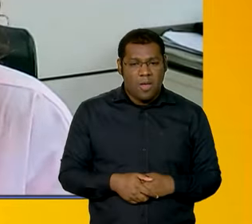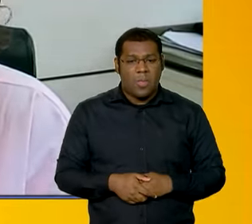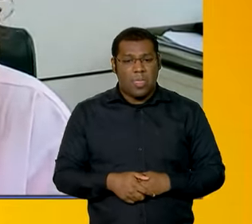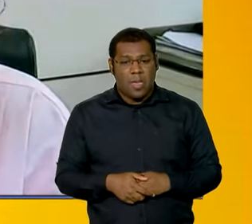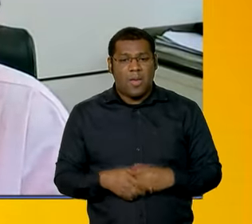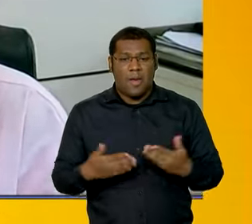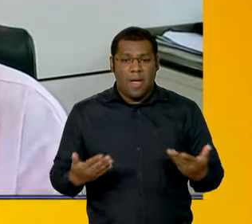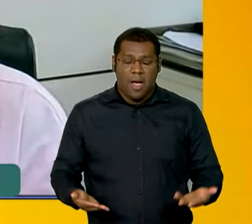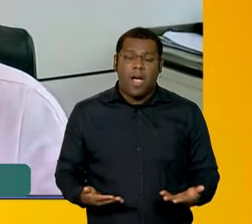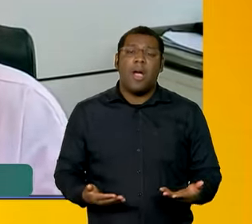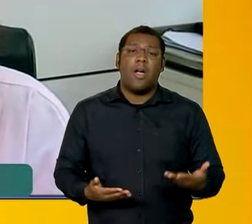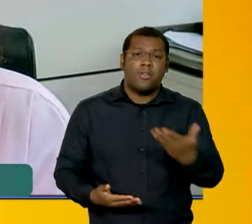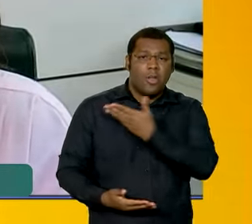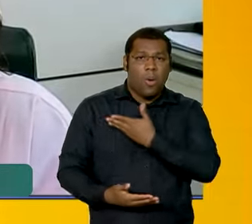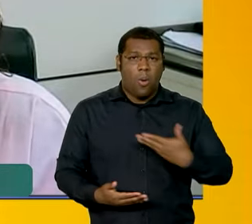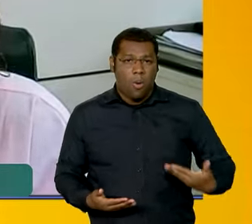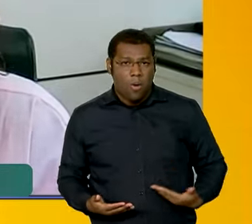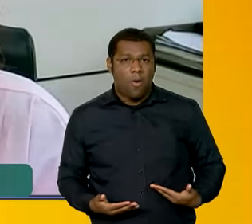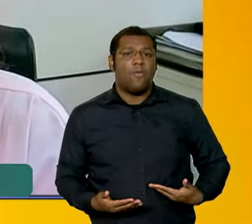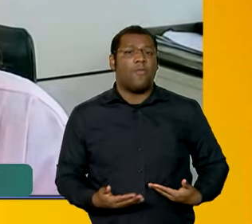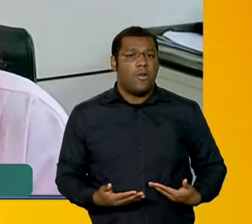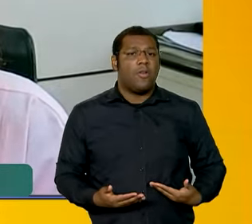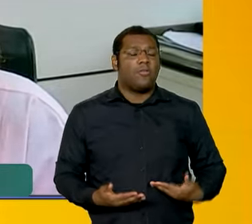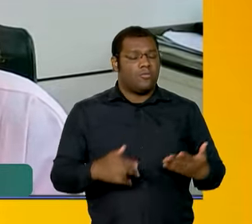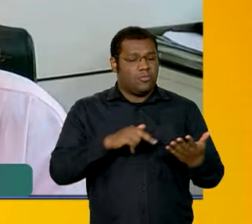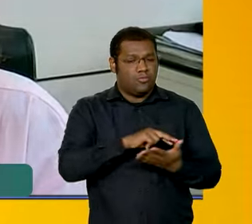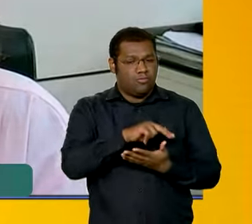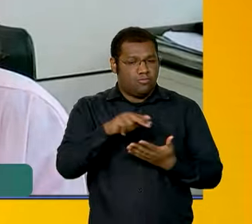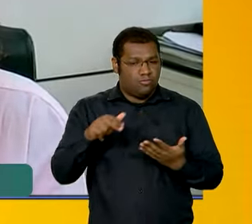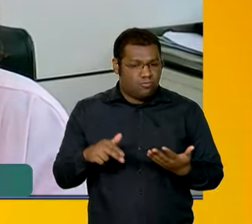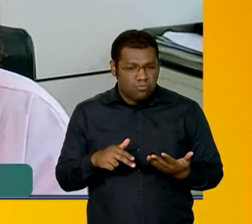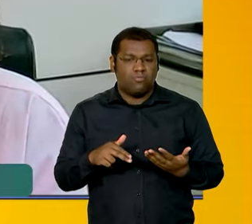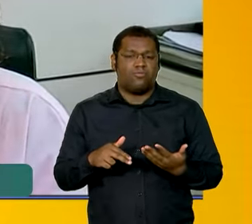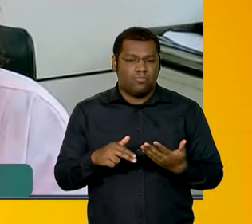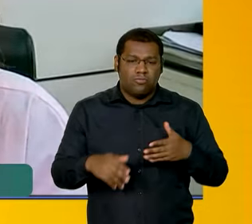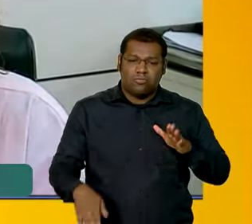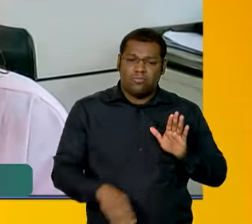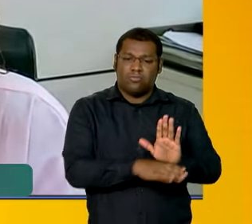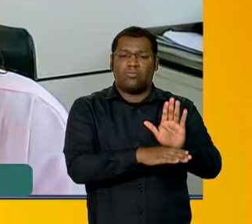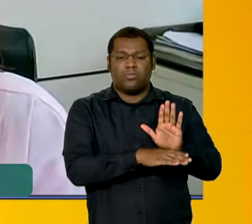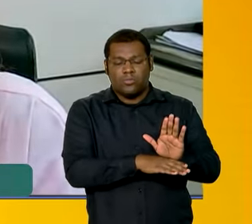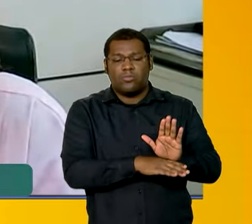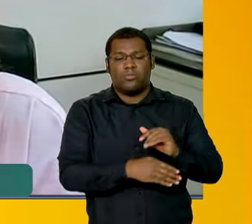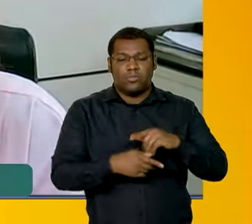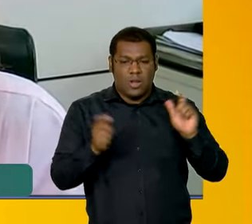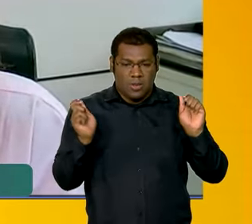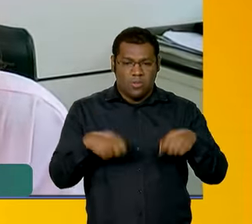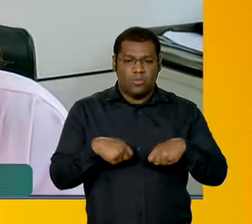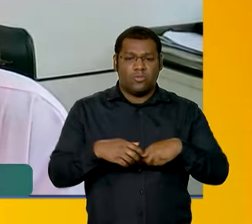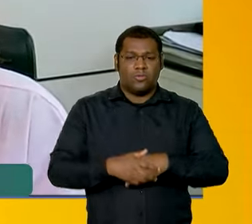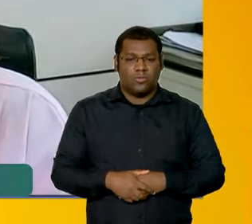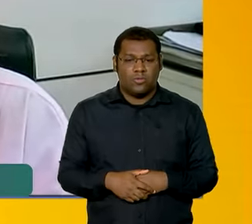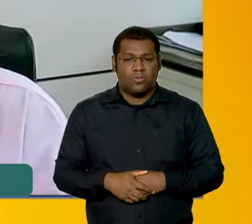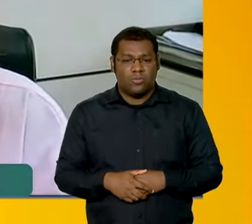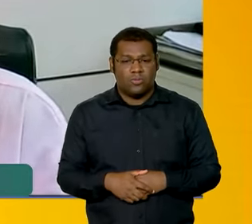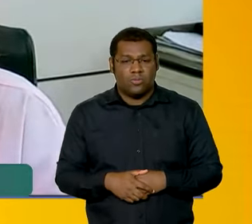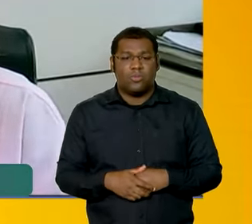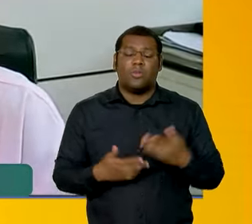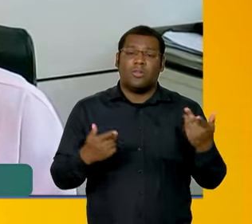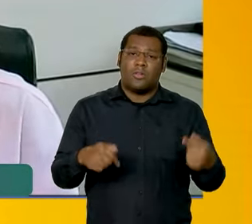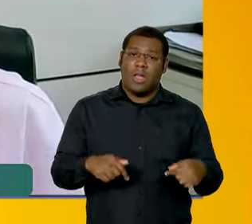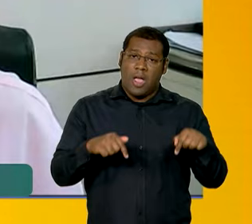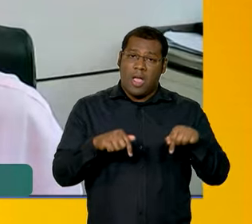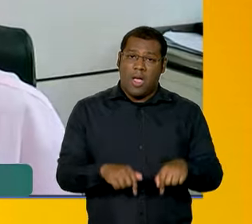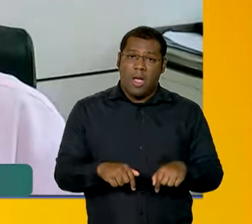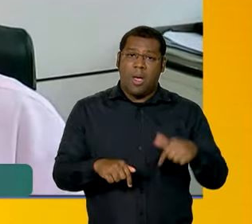entre políticas nos diferentes níveis de governos. Então, o Cadastro Único, hoje em dia, ele tem cerca de 40 programas usuários, né? E é muito